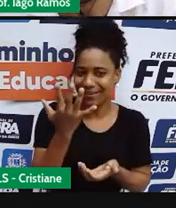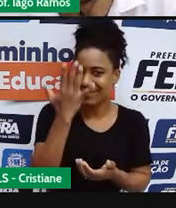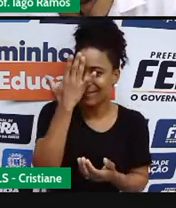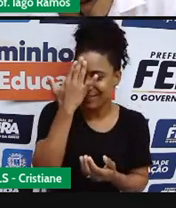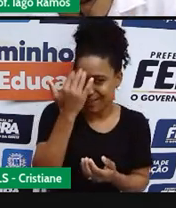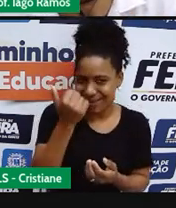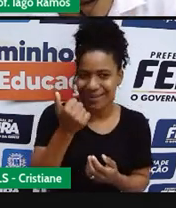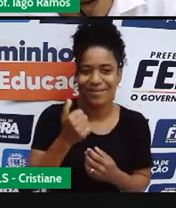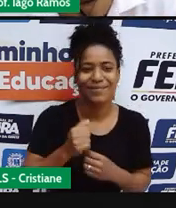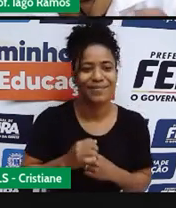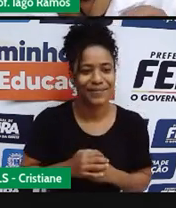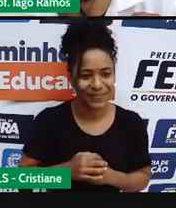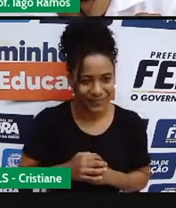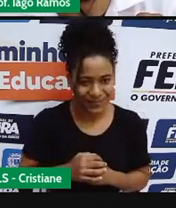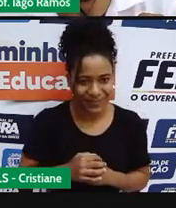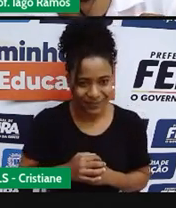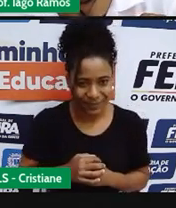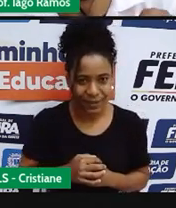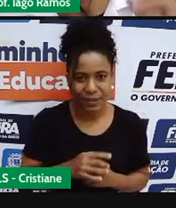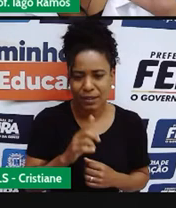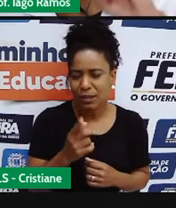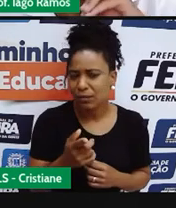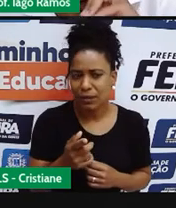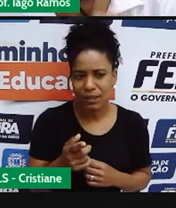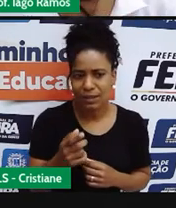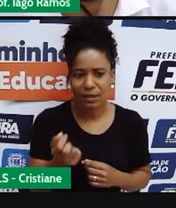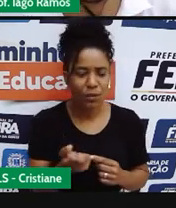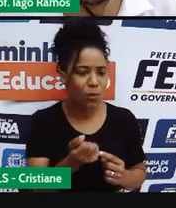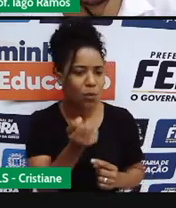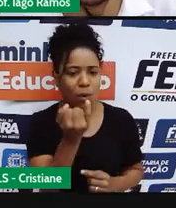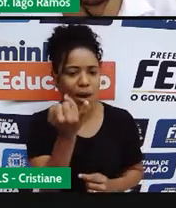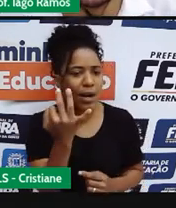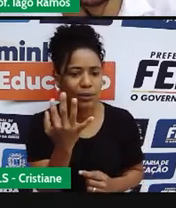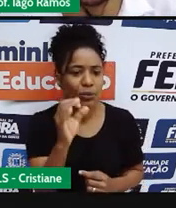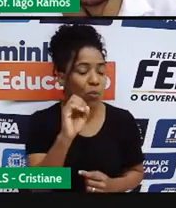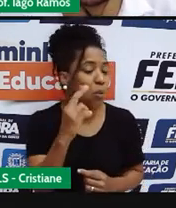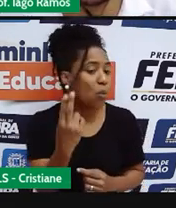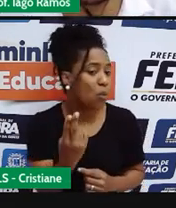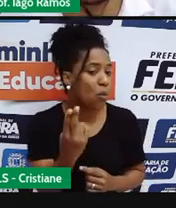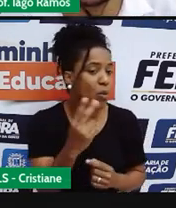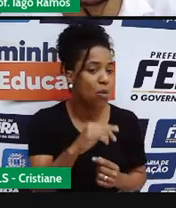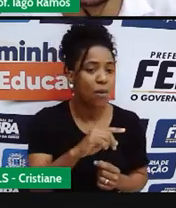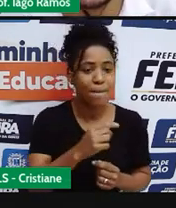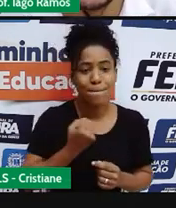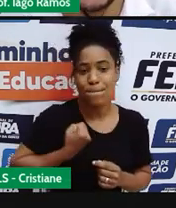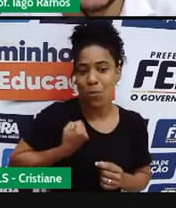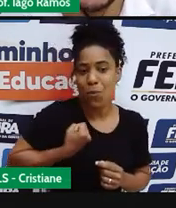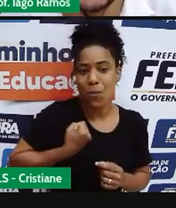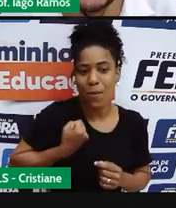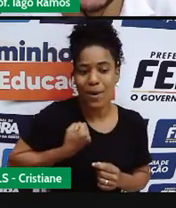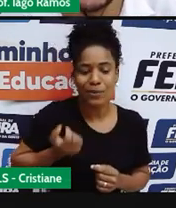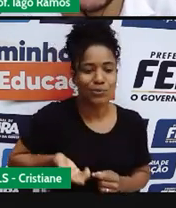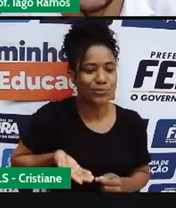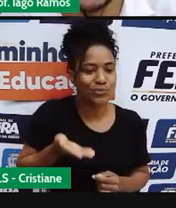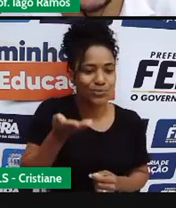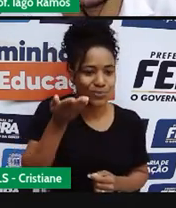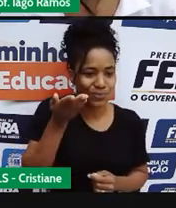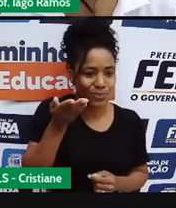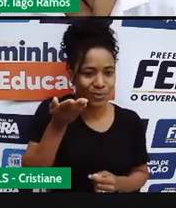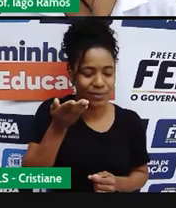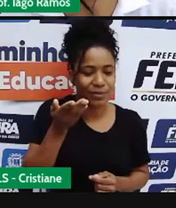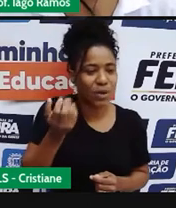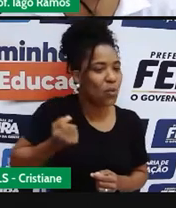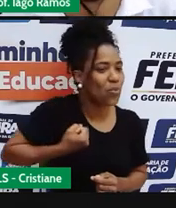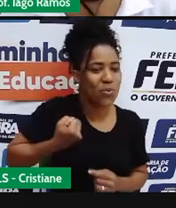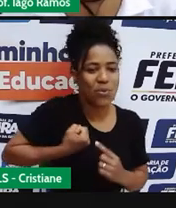Essa coisa de quantidade ou medida é chamada de grandeza. Grandeza. Olha só.